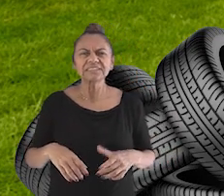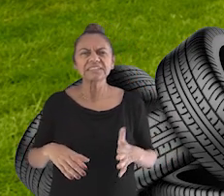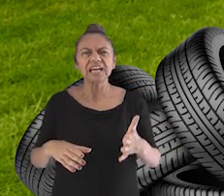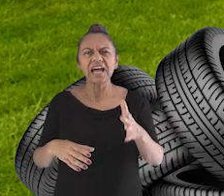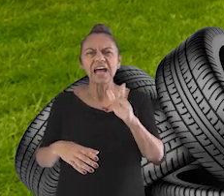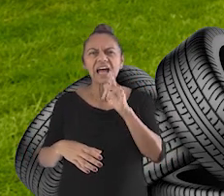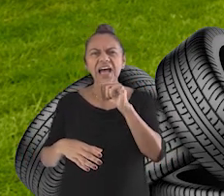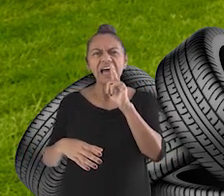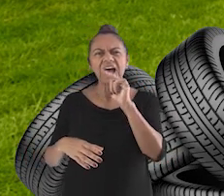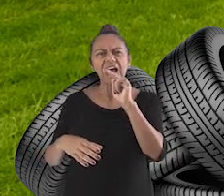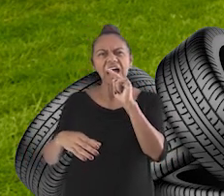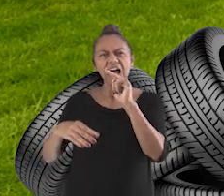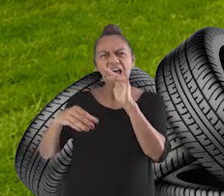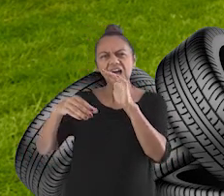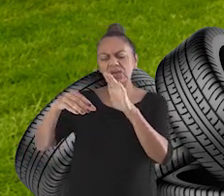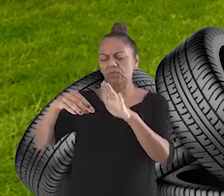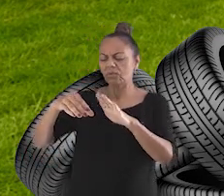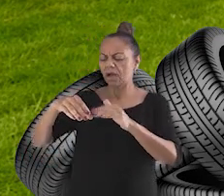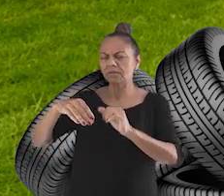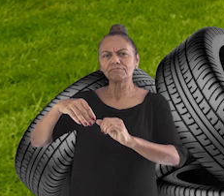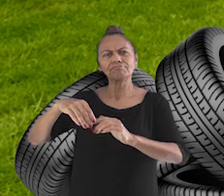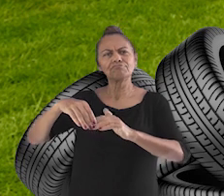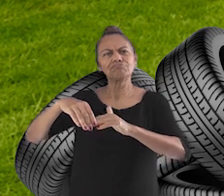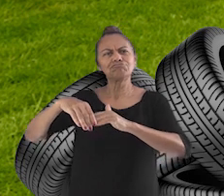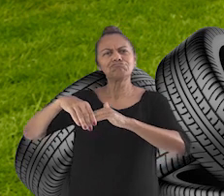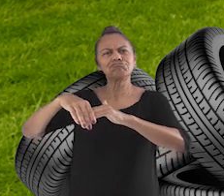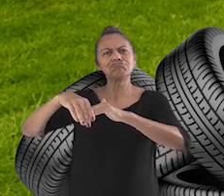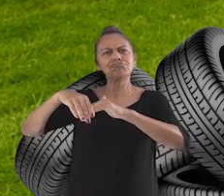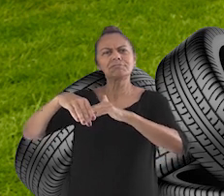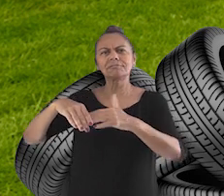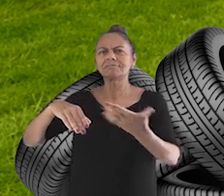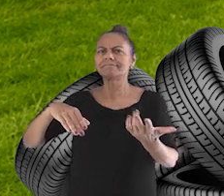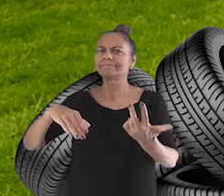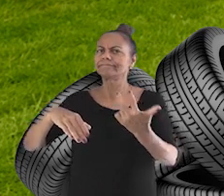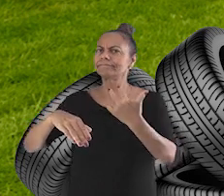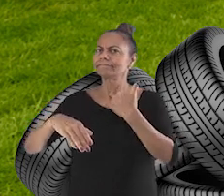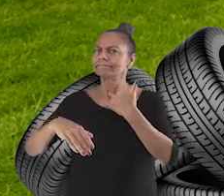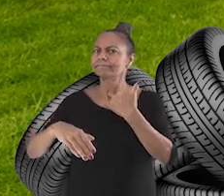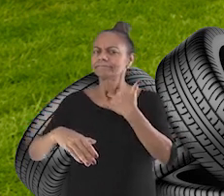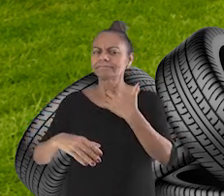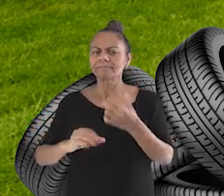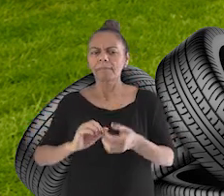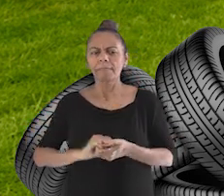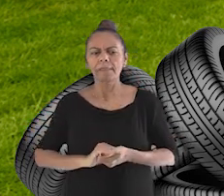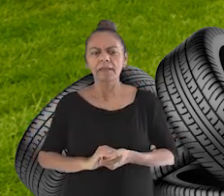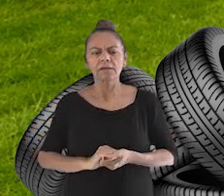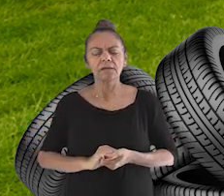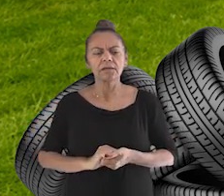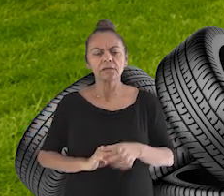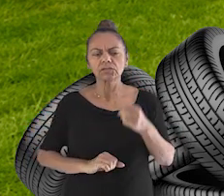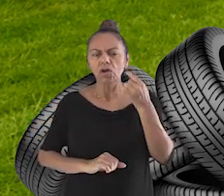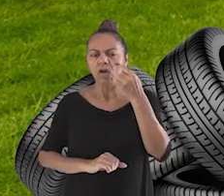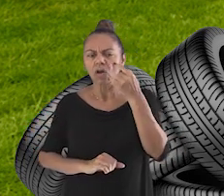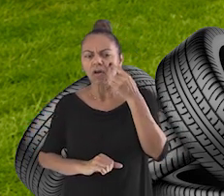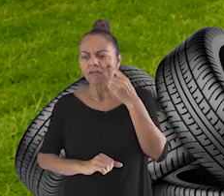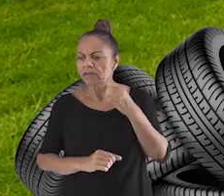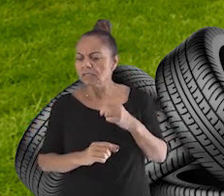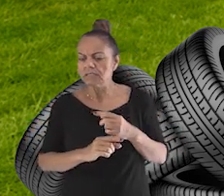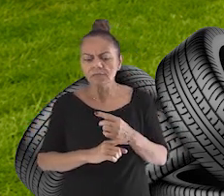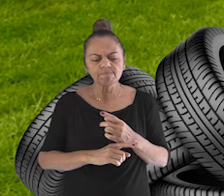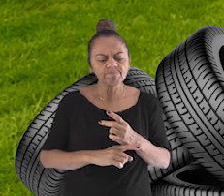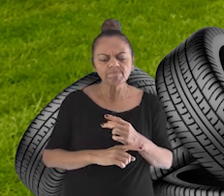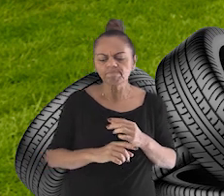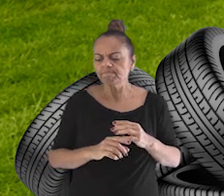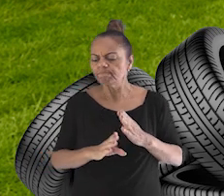Gente, ele está cheio de água. Isso não pode. Deixa eu ver se eu encontro mais outra coisa.